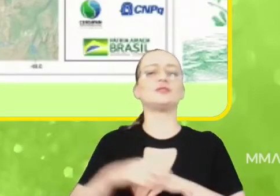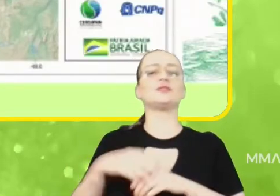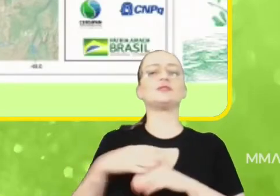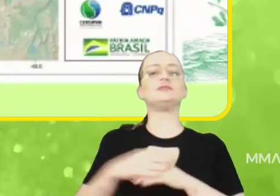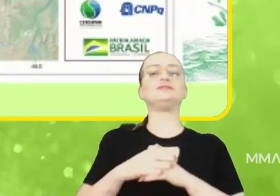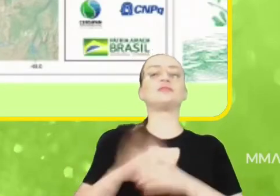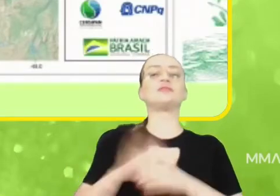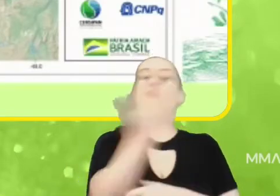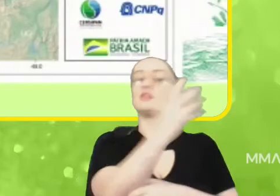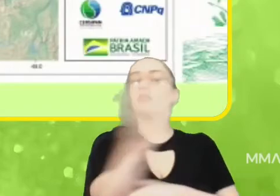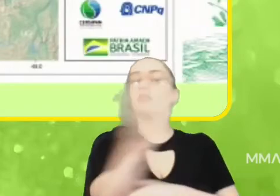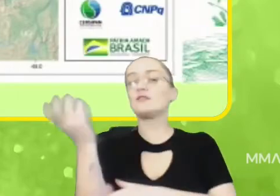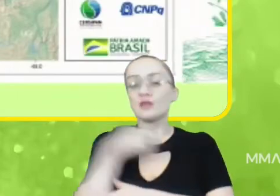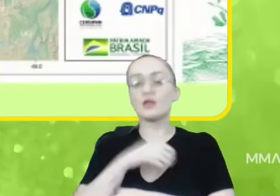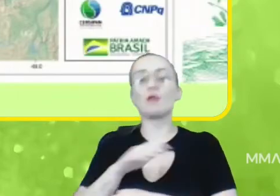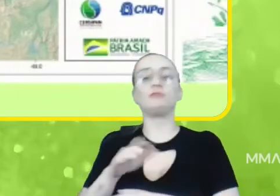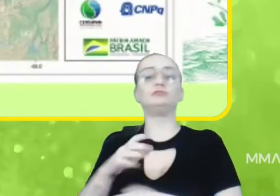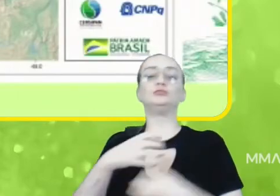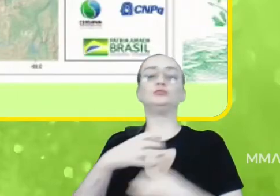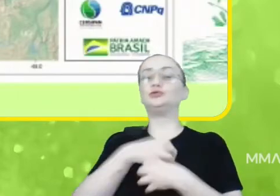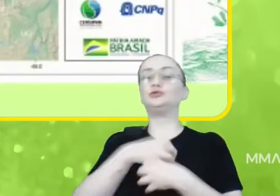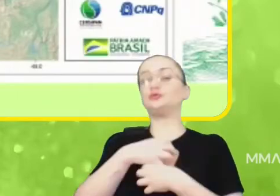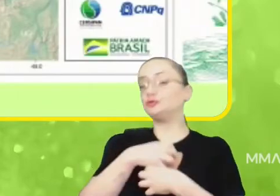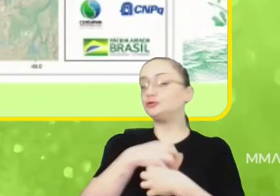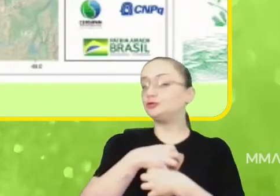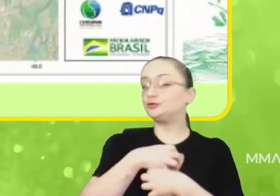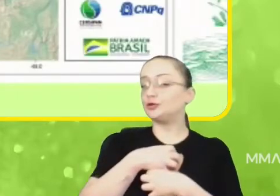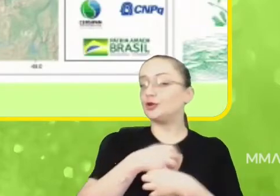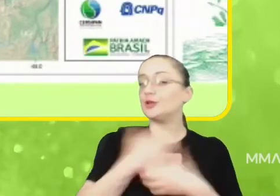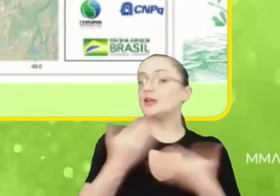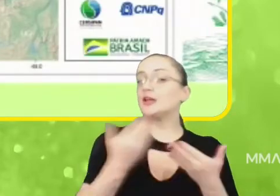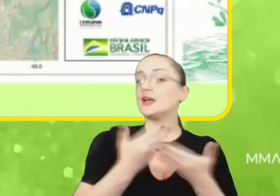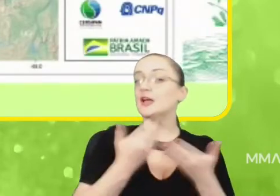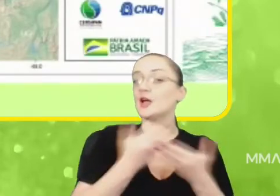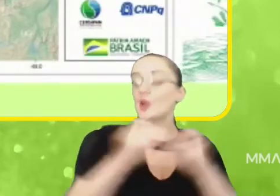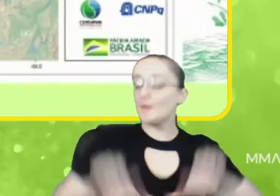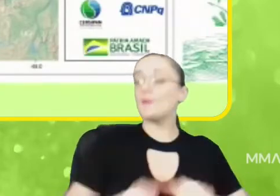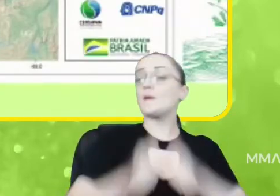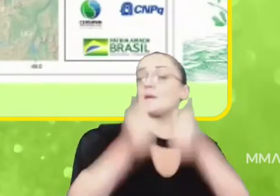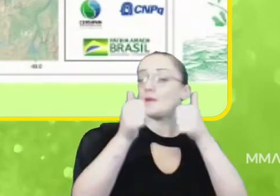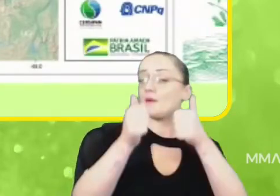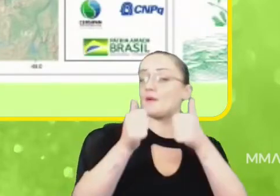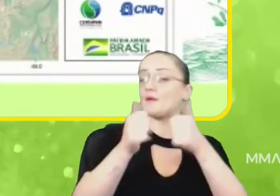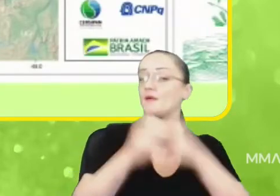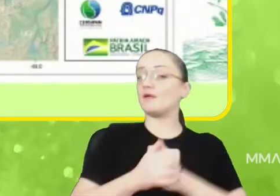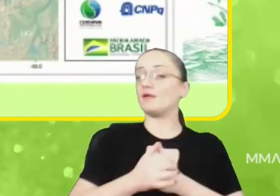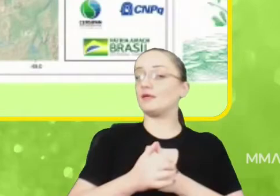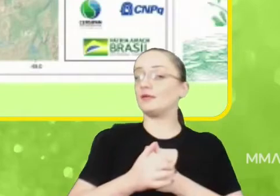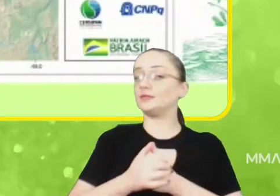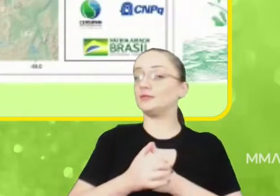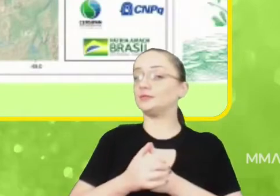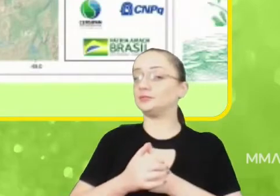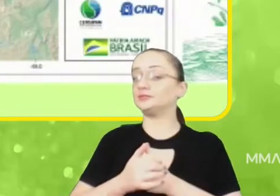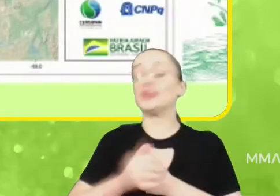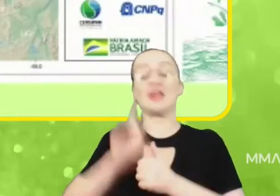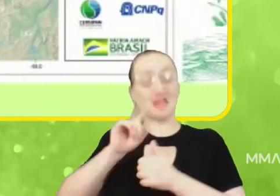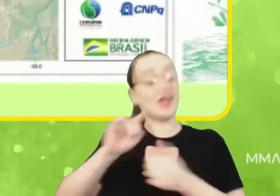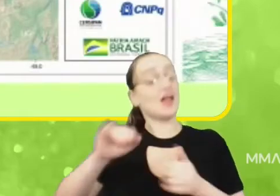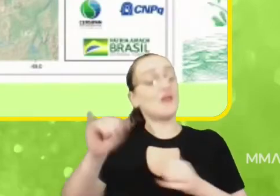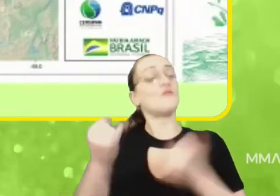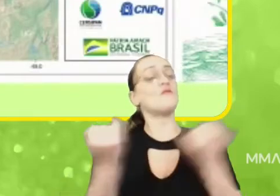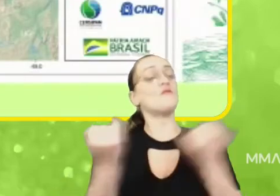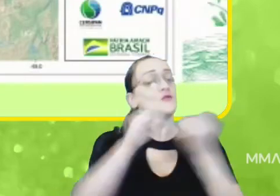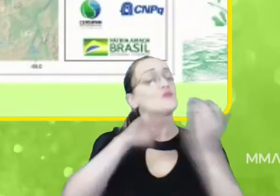florestas em estágio de sucessão e estágio de recuperação. Então, esse dado é um dado muito